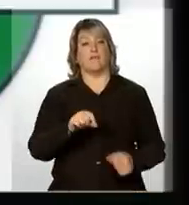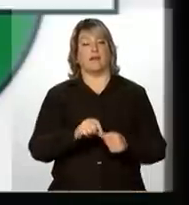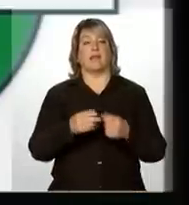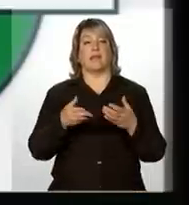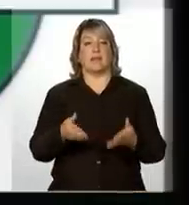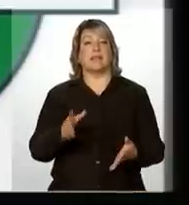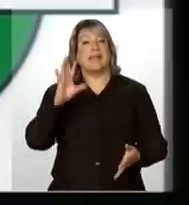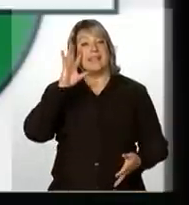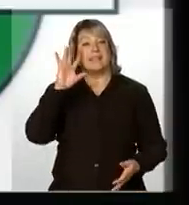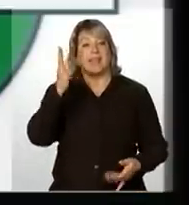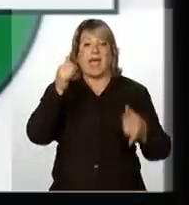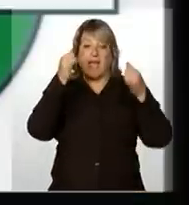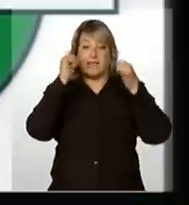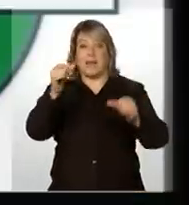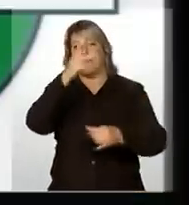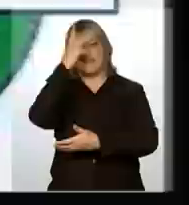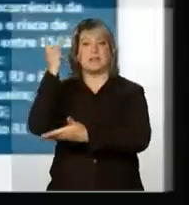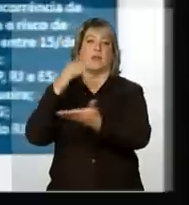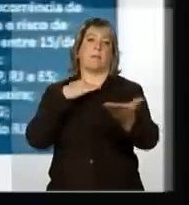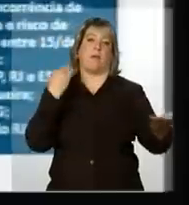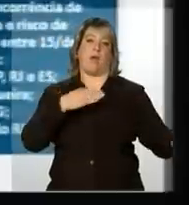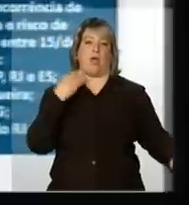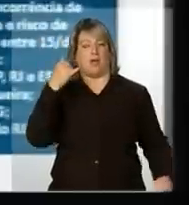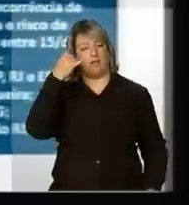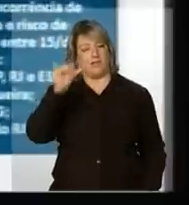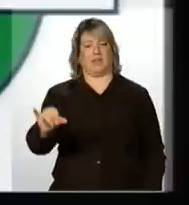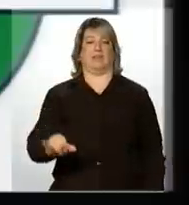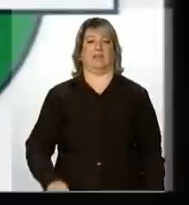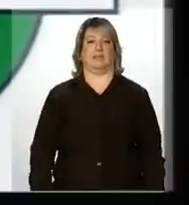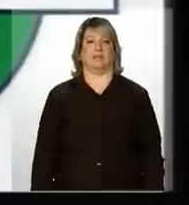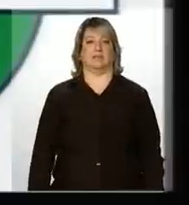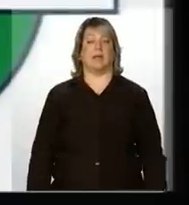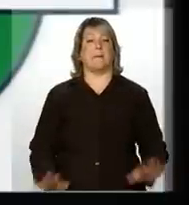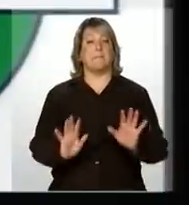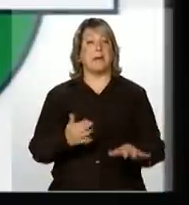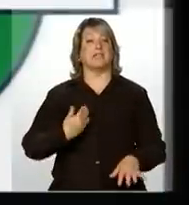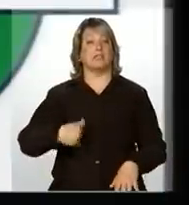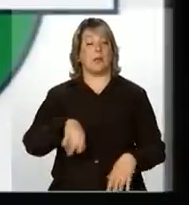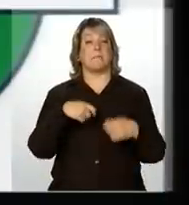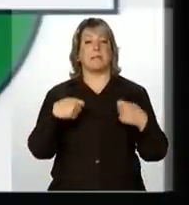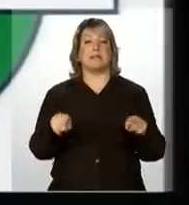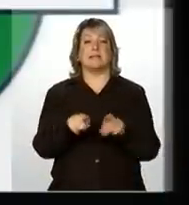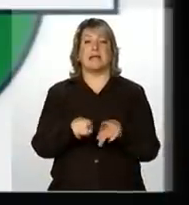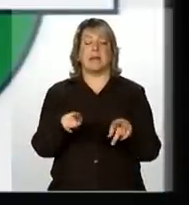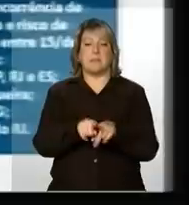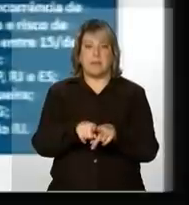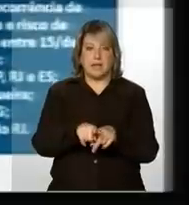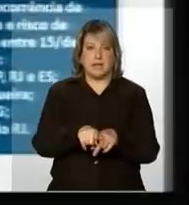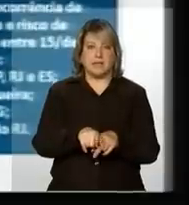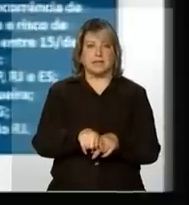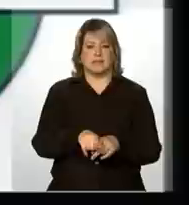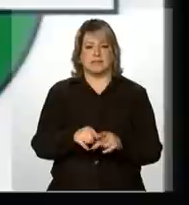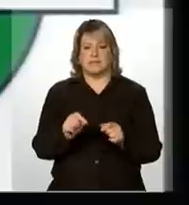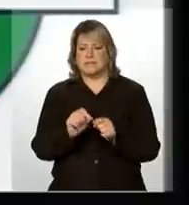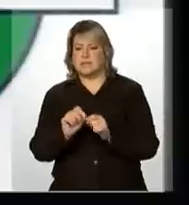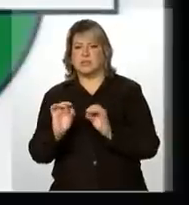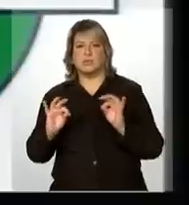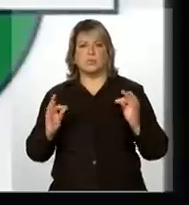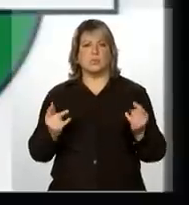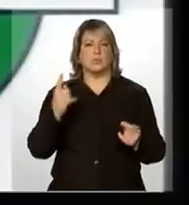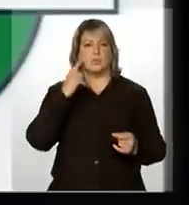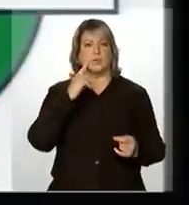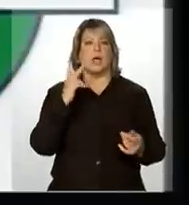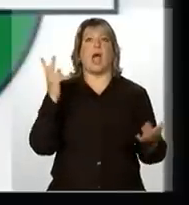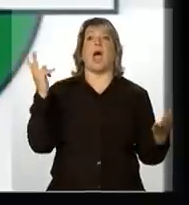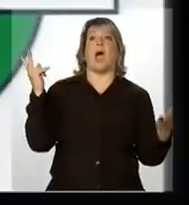tentar evitar que pessoas morram, certo? Mas a gente também tem que prever toda uma estrutura de preparação para a resposta em